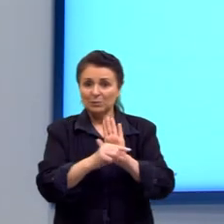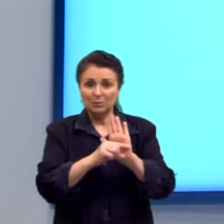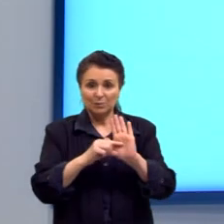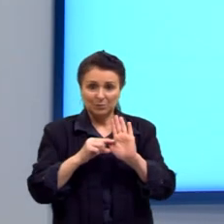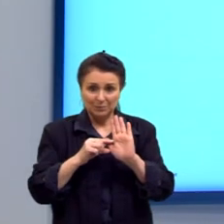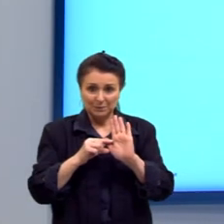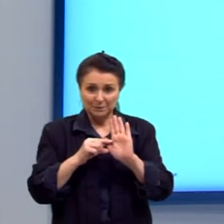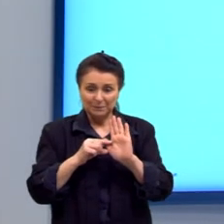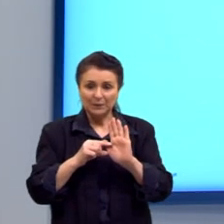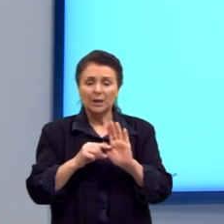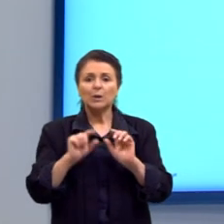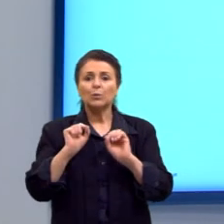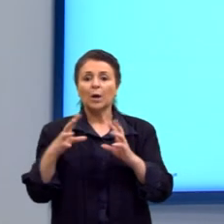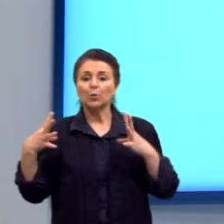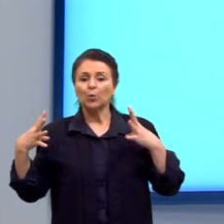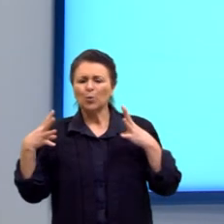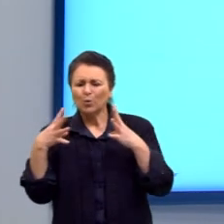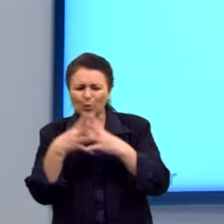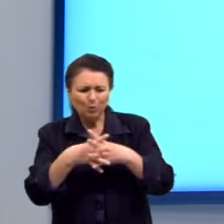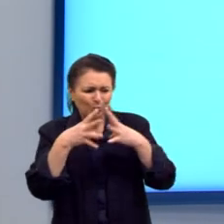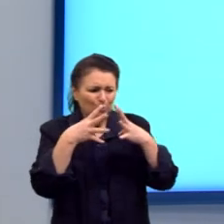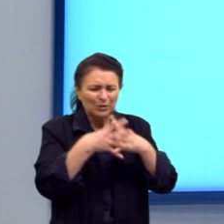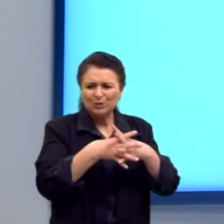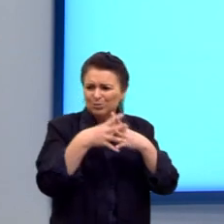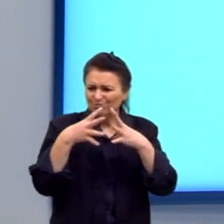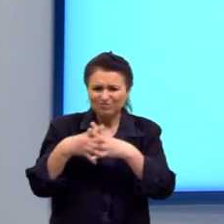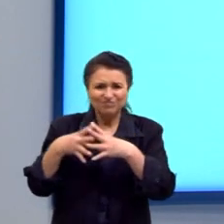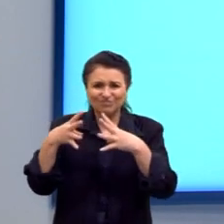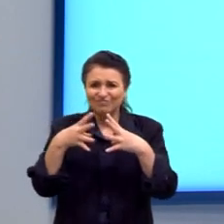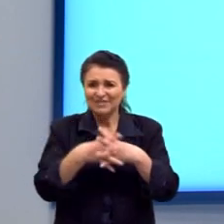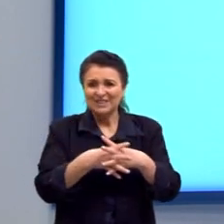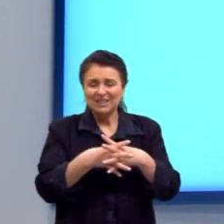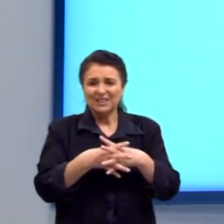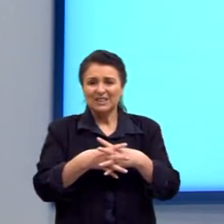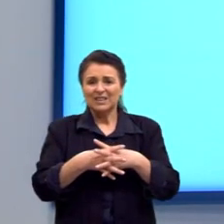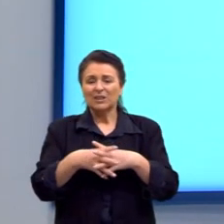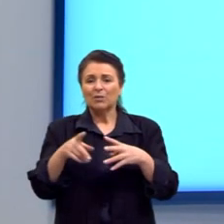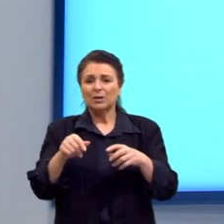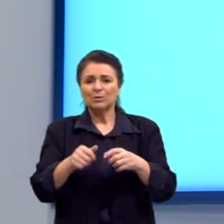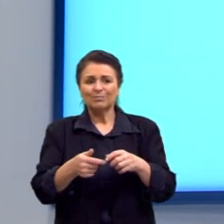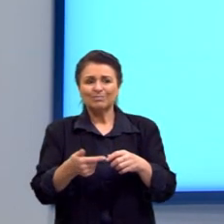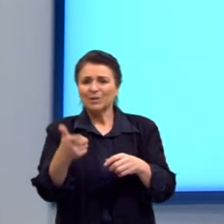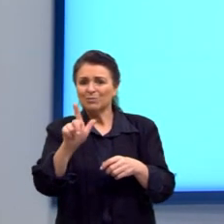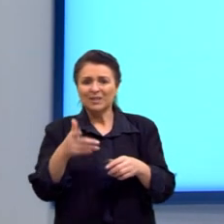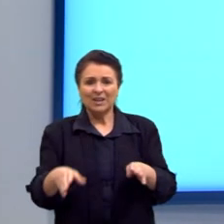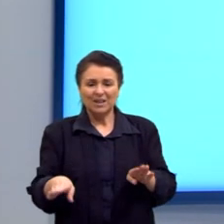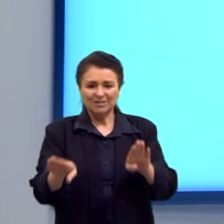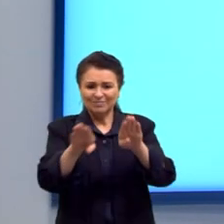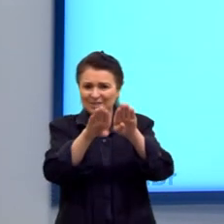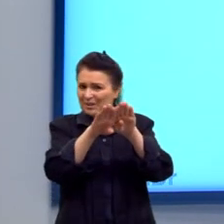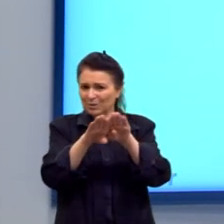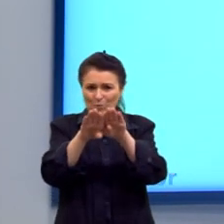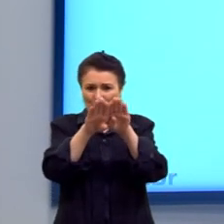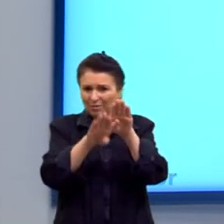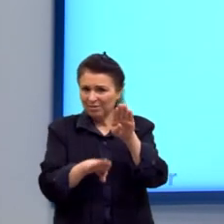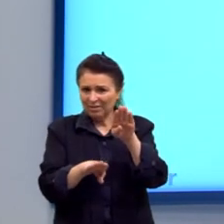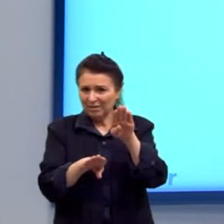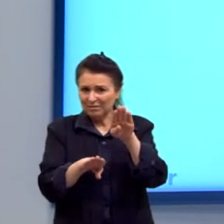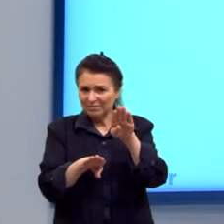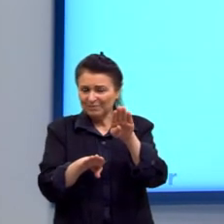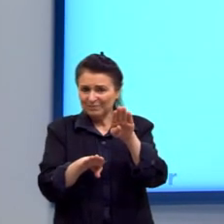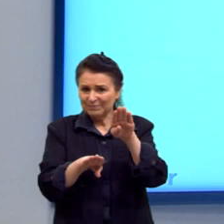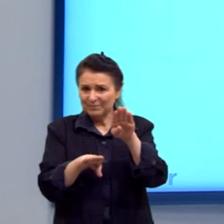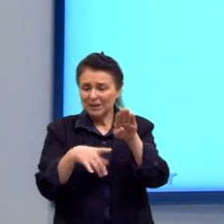falava do conflito. Então, está morta a charada aqui, né? Olha, quando há essa desigualdade, né? A